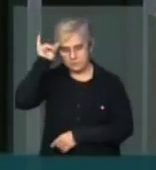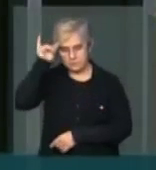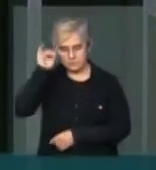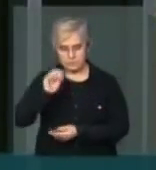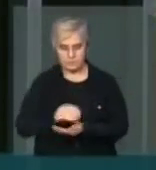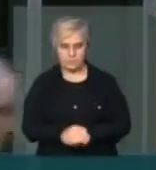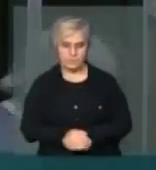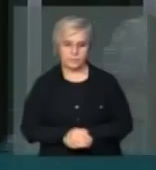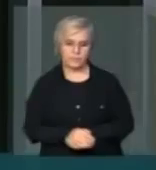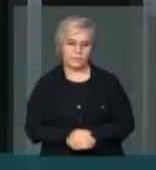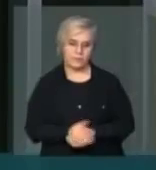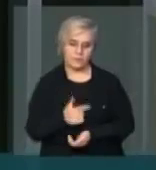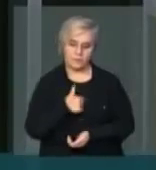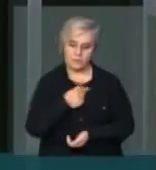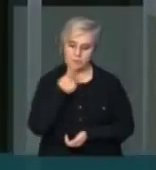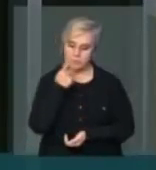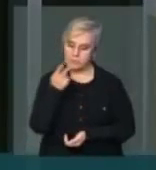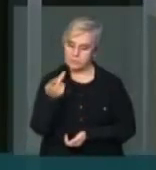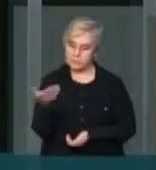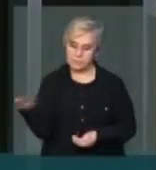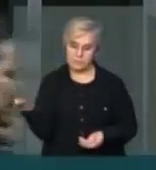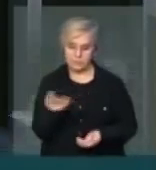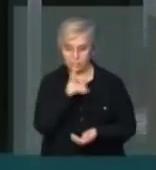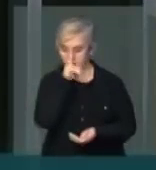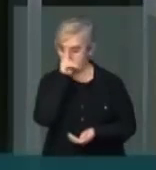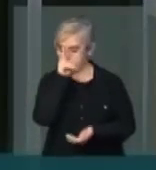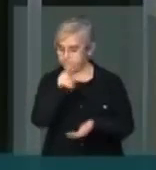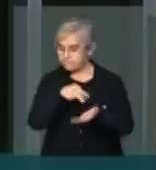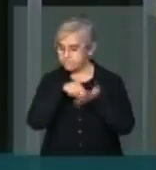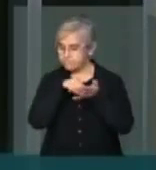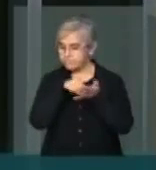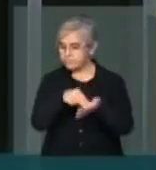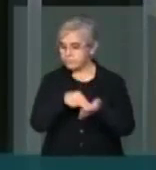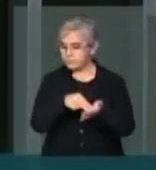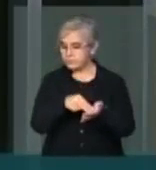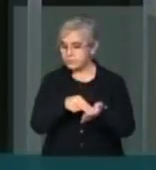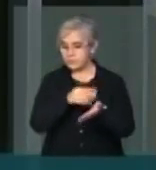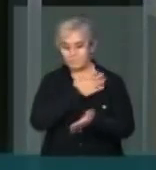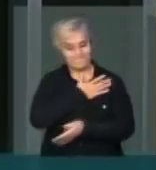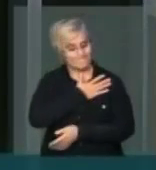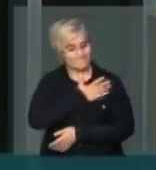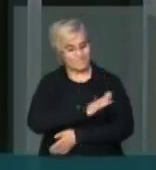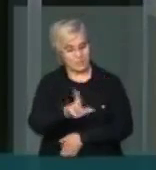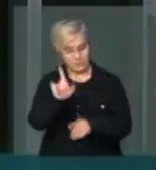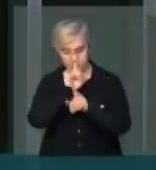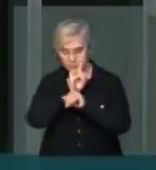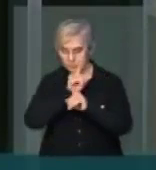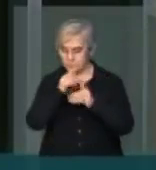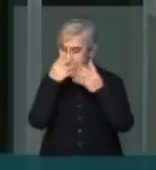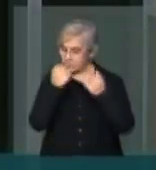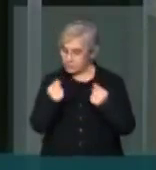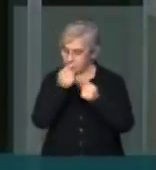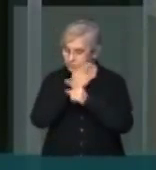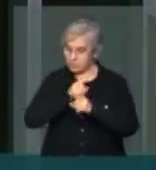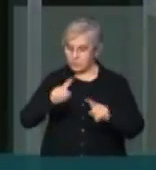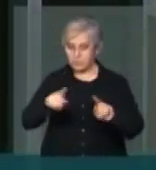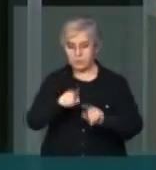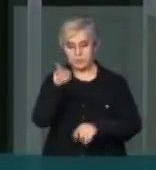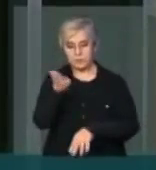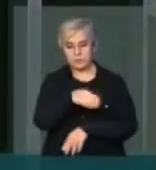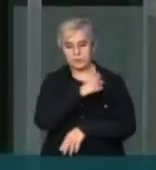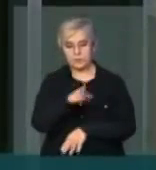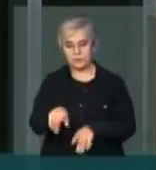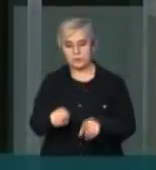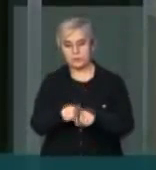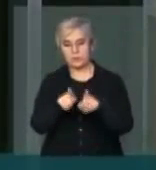Quero aqui, de forma veemente, repudiar esse veto e a falta de